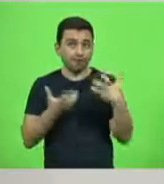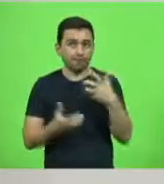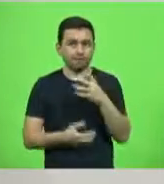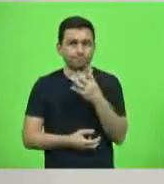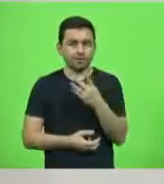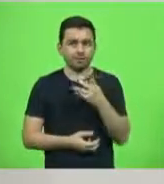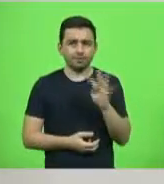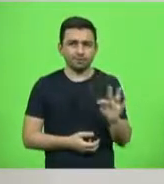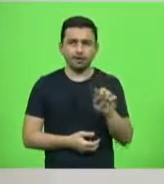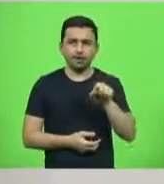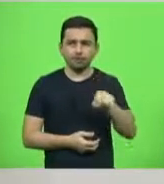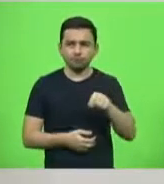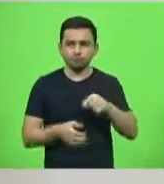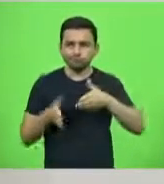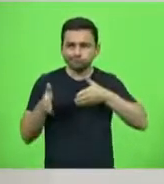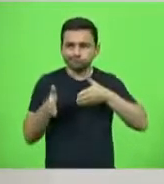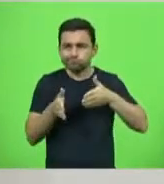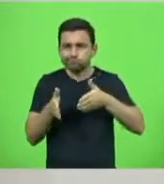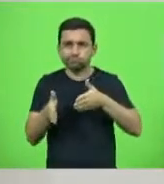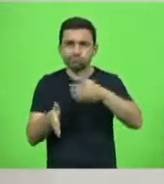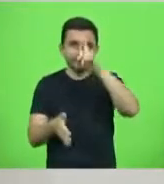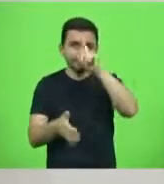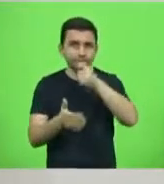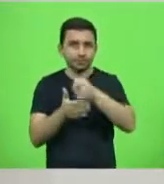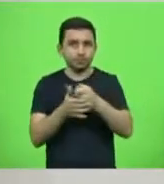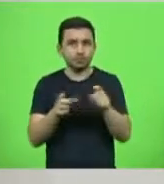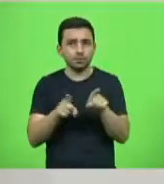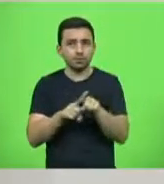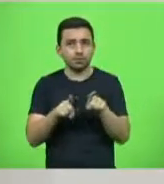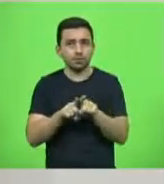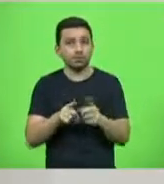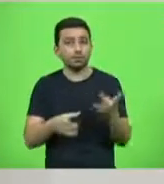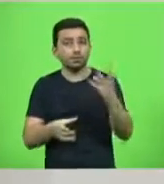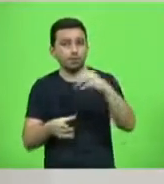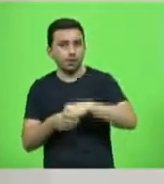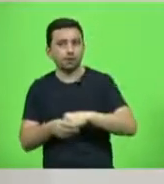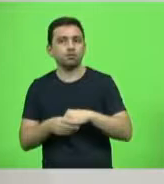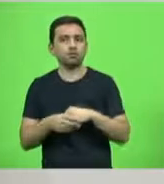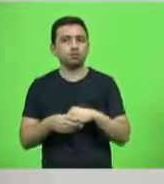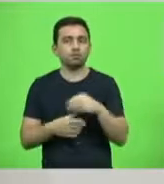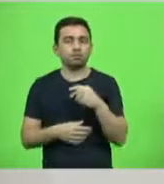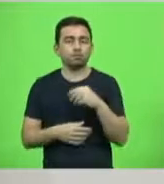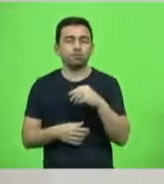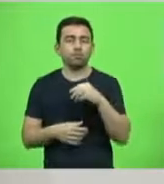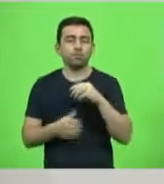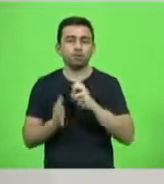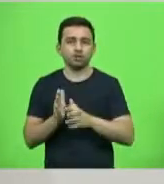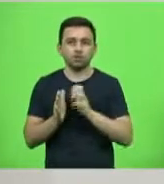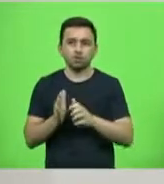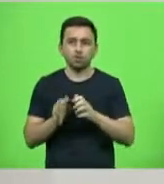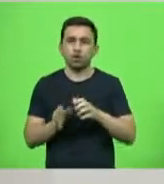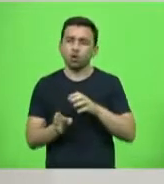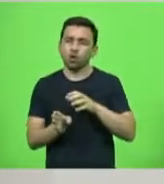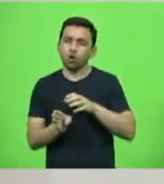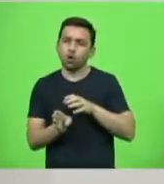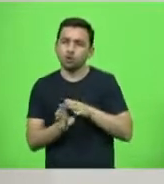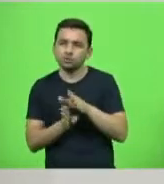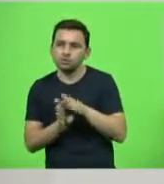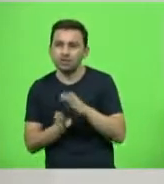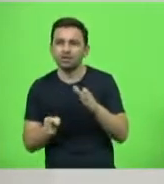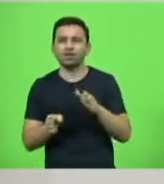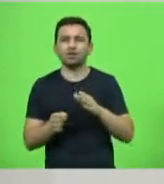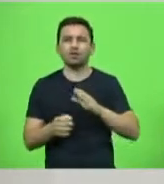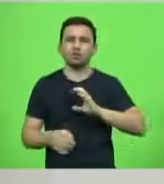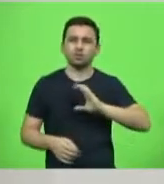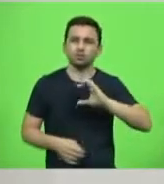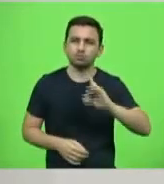de direção e decisão para dentro do partido, nos conselhos, nas coordenadorias da mulher, nas